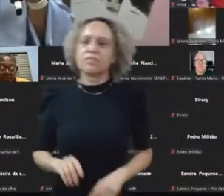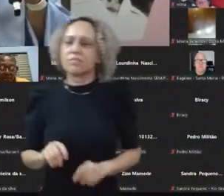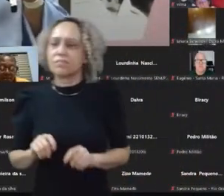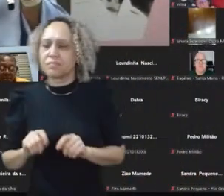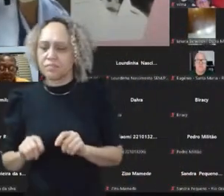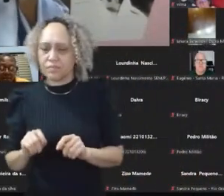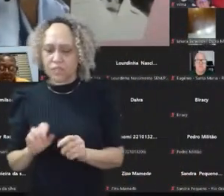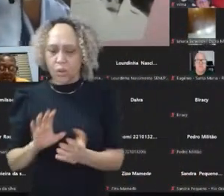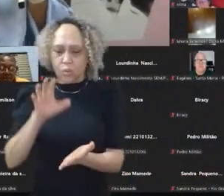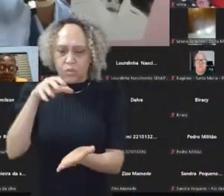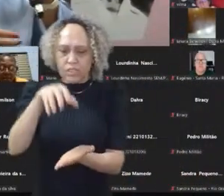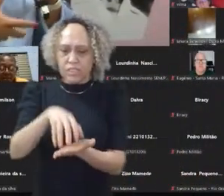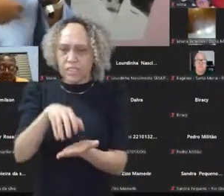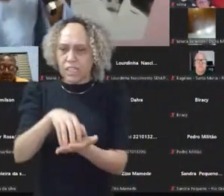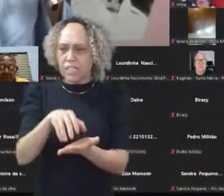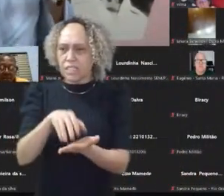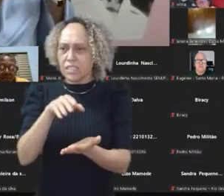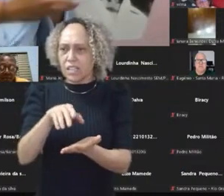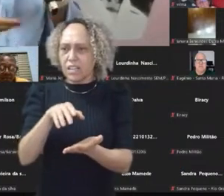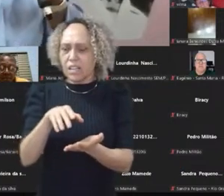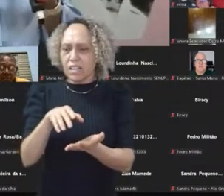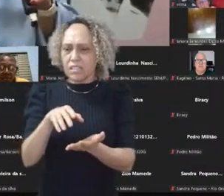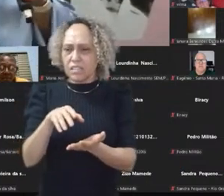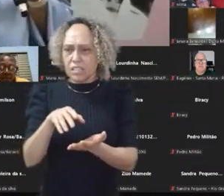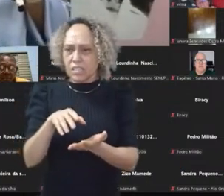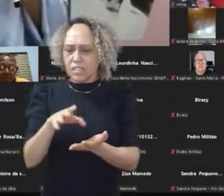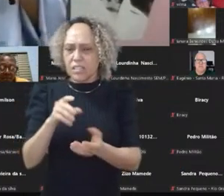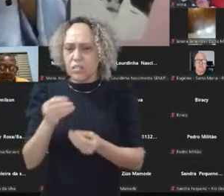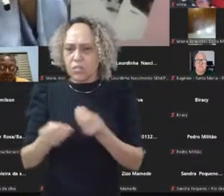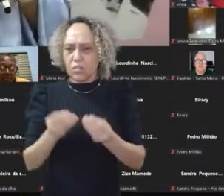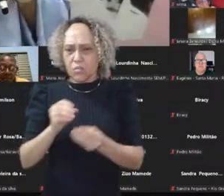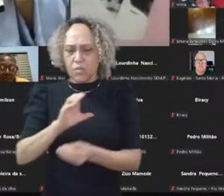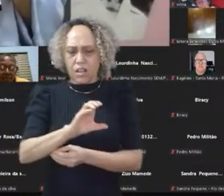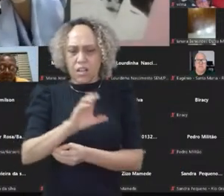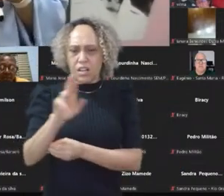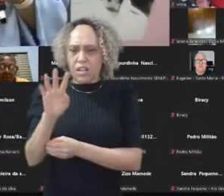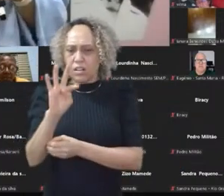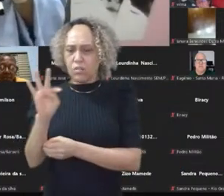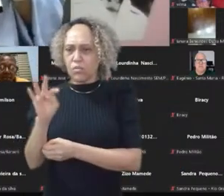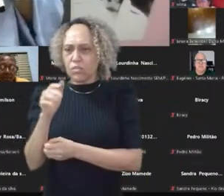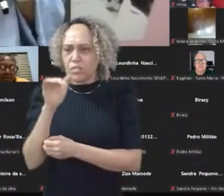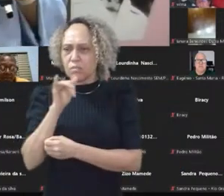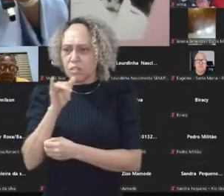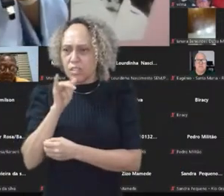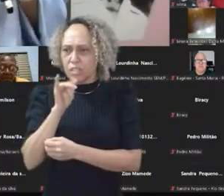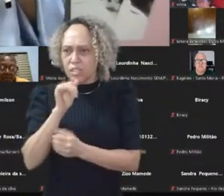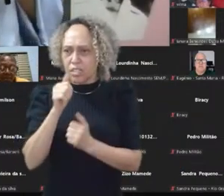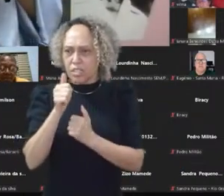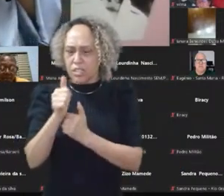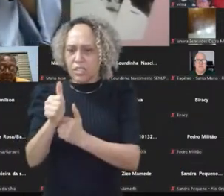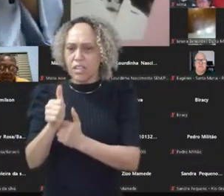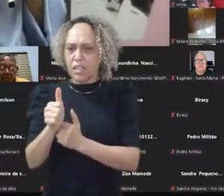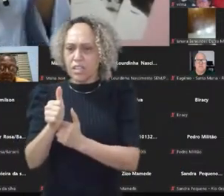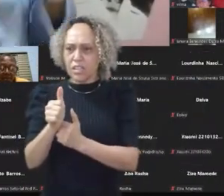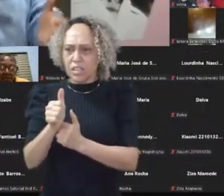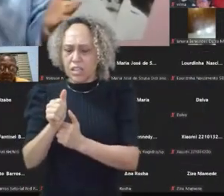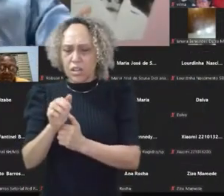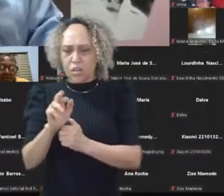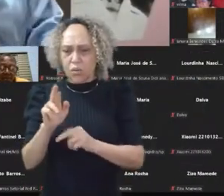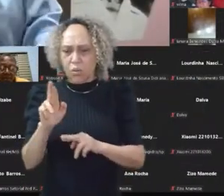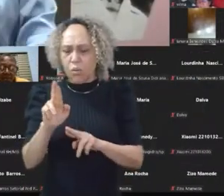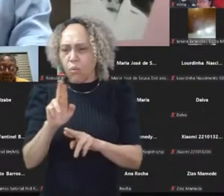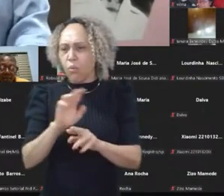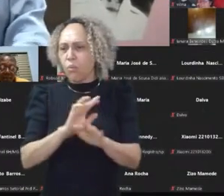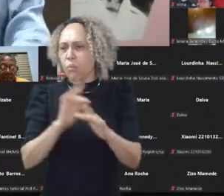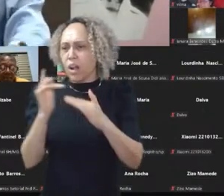centralizadas. Pega aqui a Brigada da CUT, por exemplo, que segue uma rede super verticalizada e não